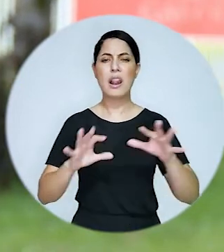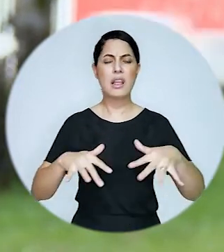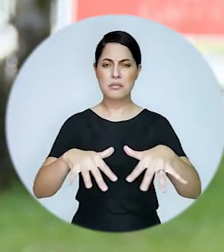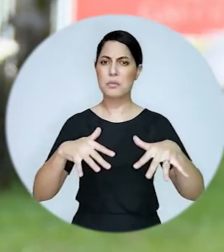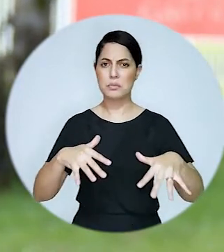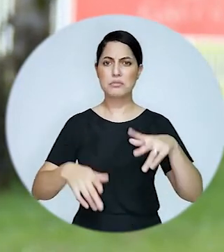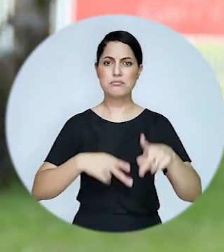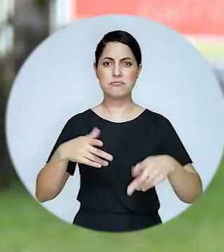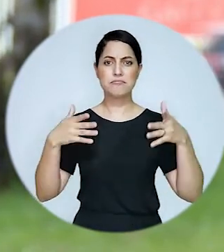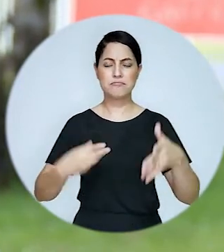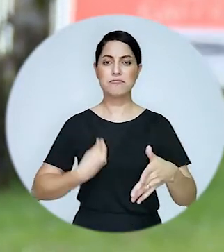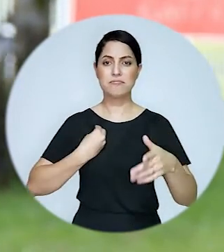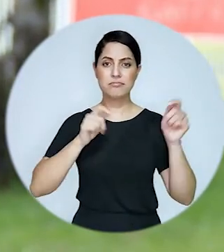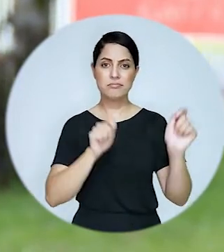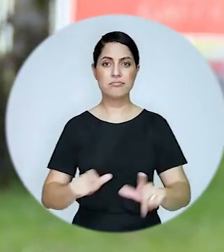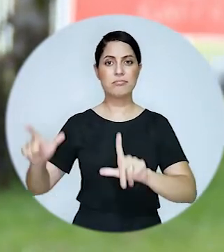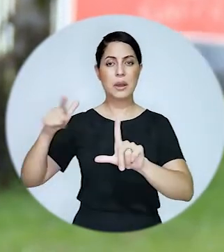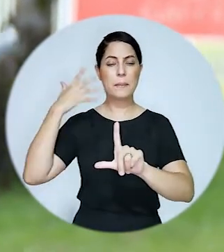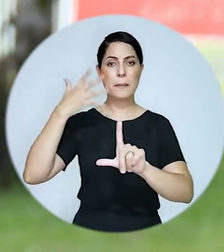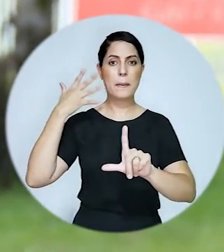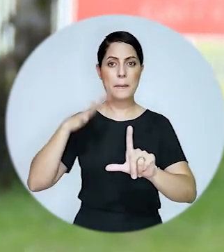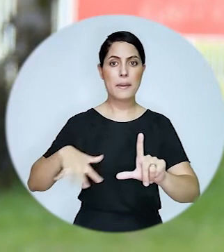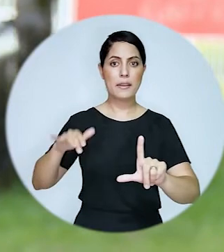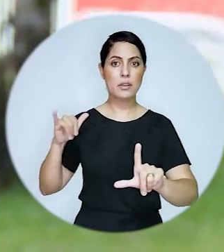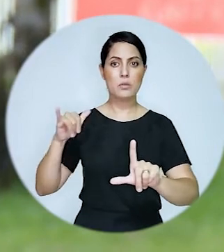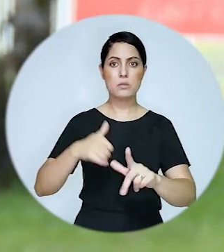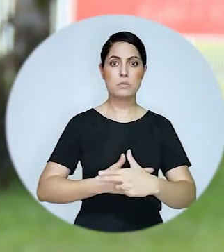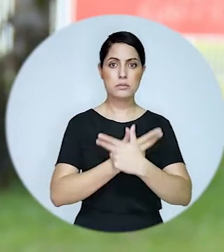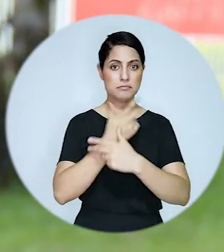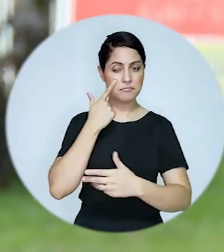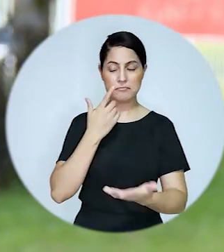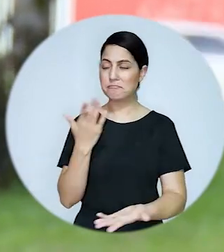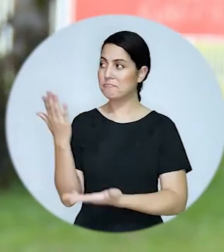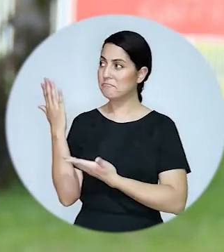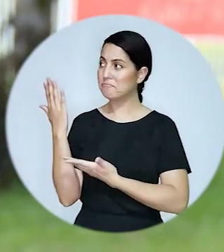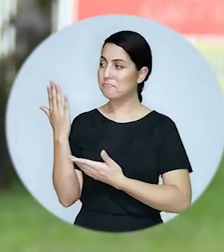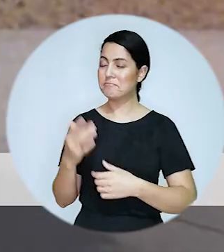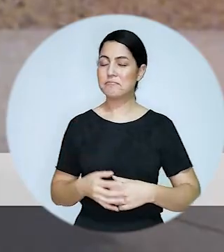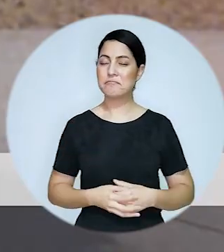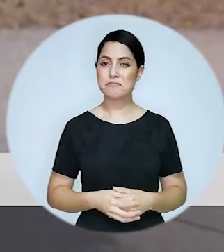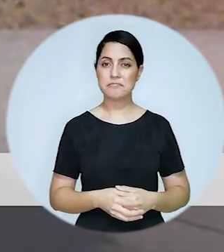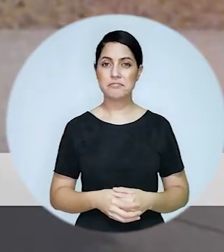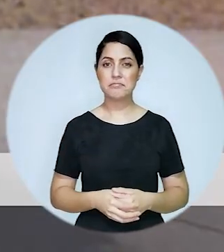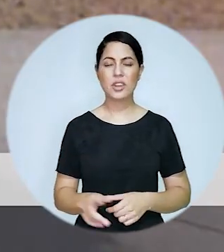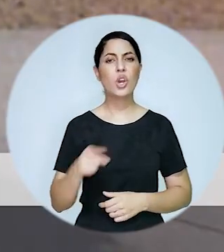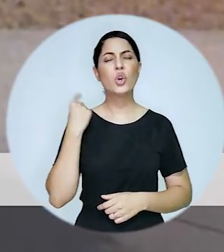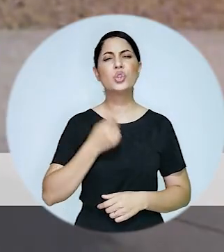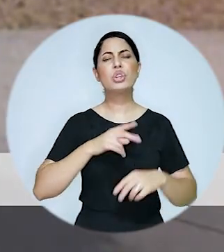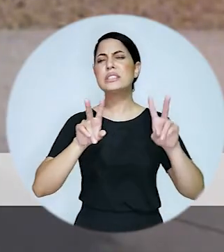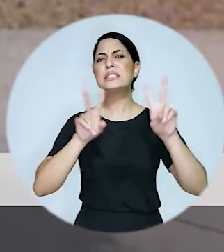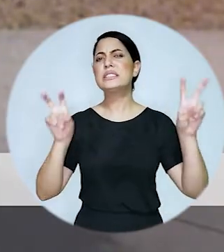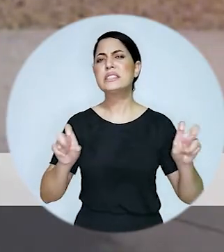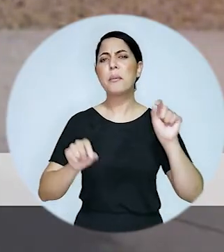debate foi aberto ao público e contou com painéis de debate do setor aéreo confira o que a gente quer trazer de